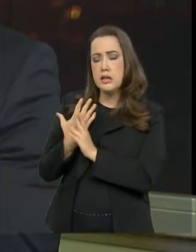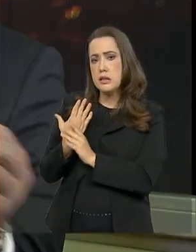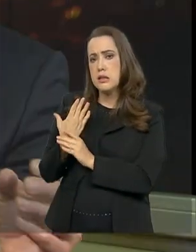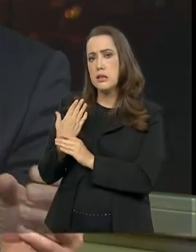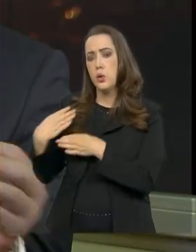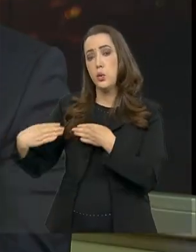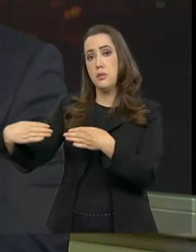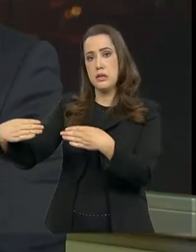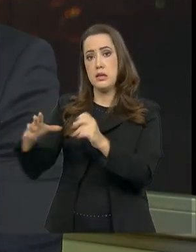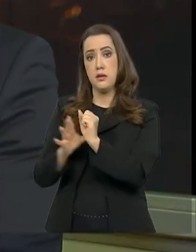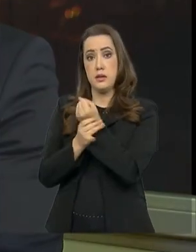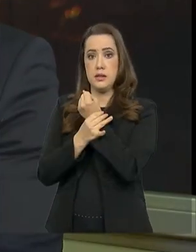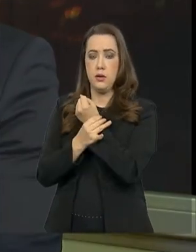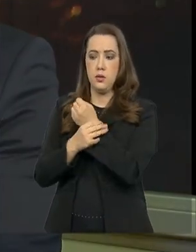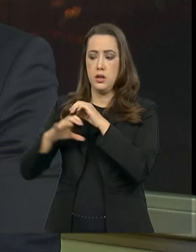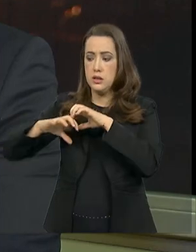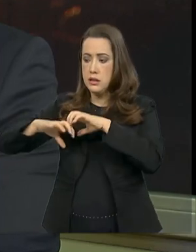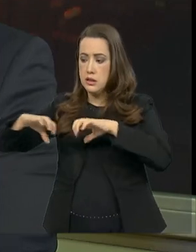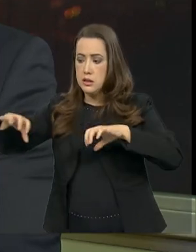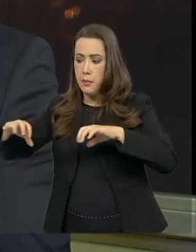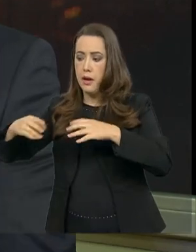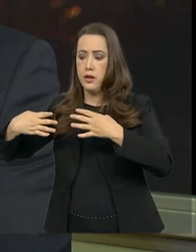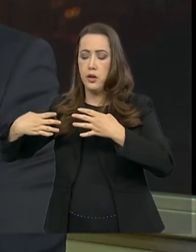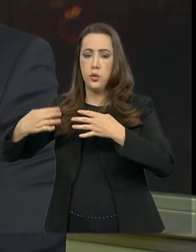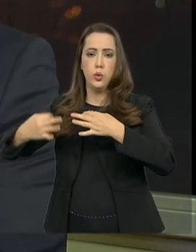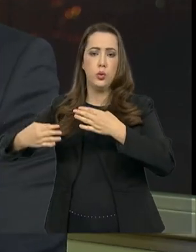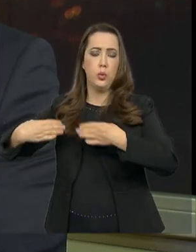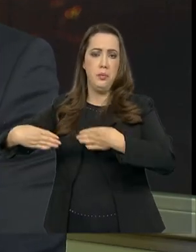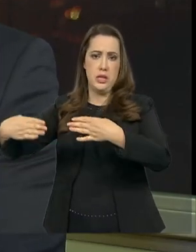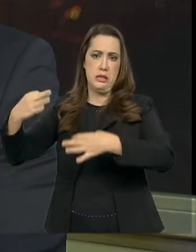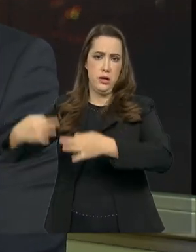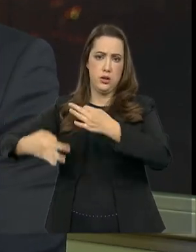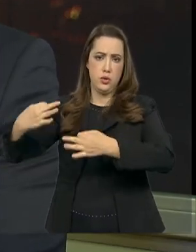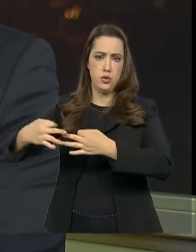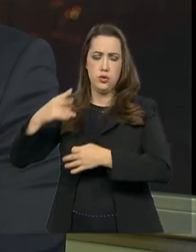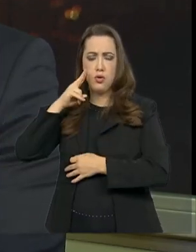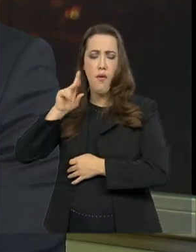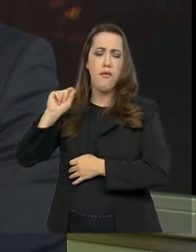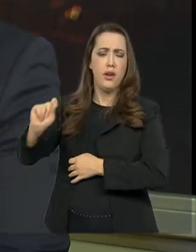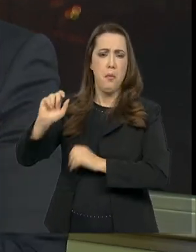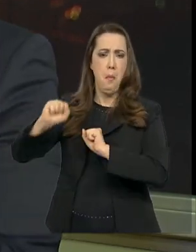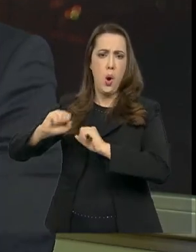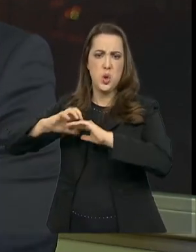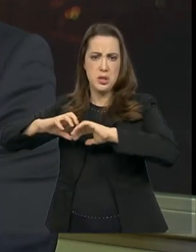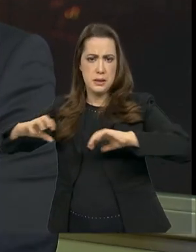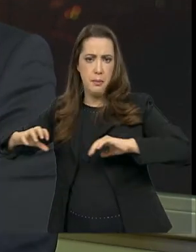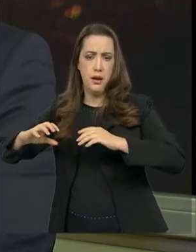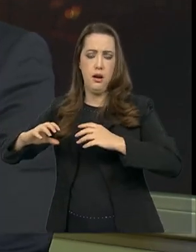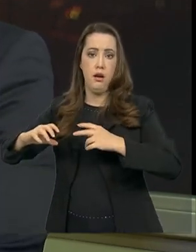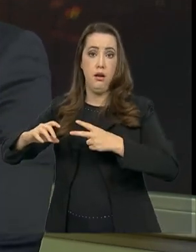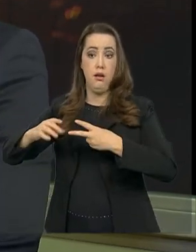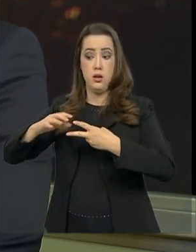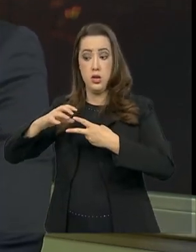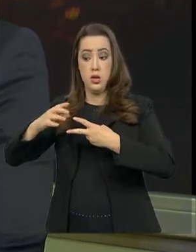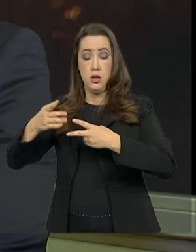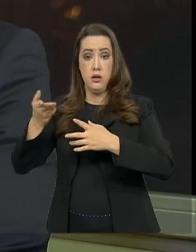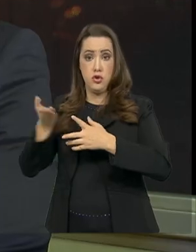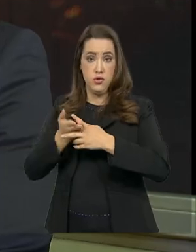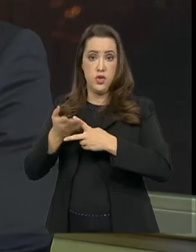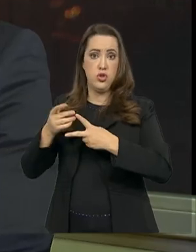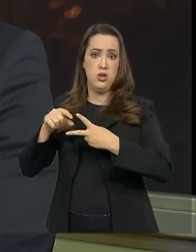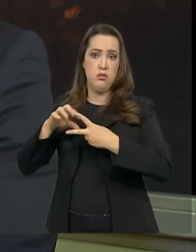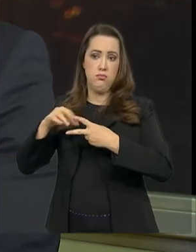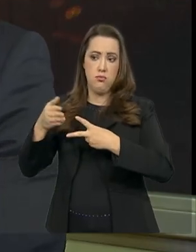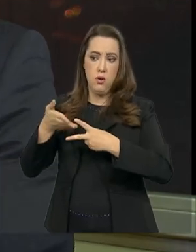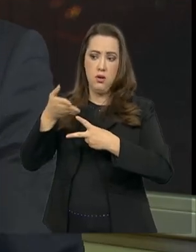Pública, desmembrando do Ministério da Justiça. Qual que é a visão do senhor em relação a essa questão, já que a segurança pública é uma